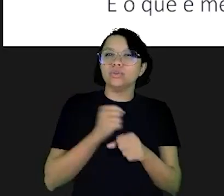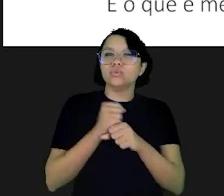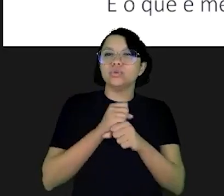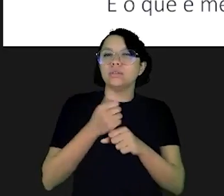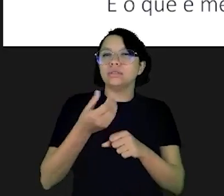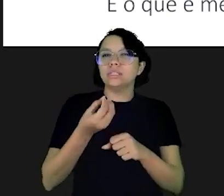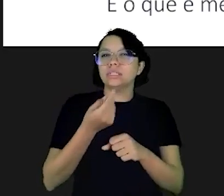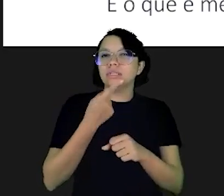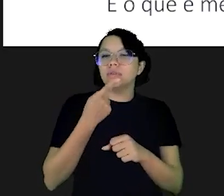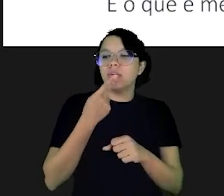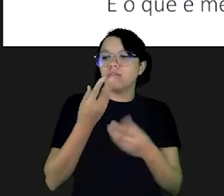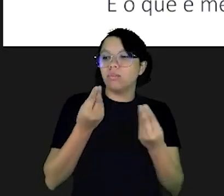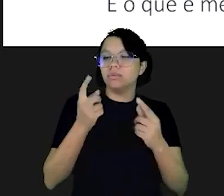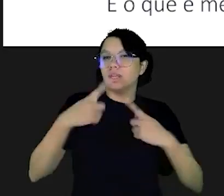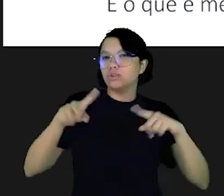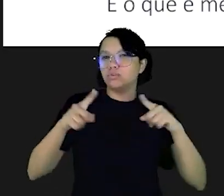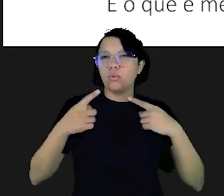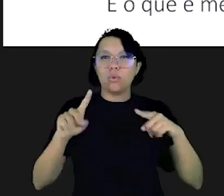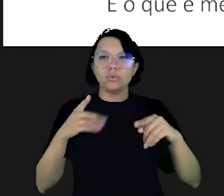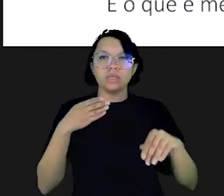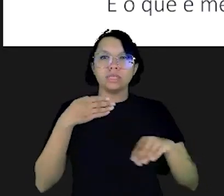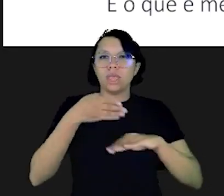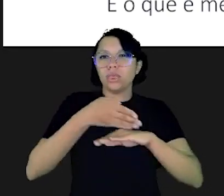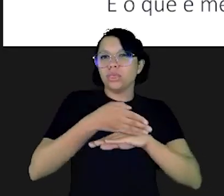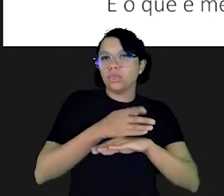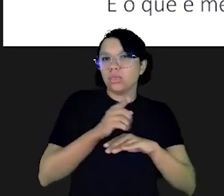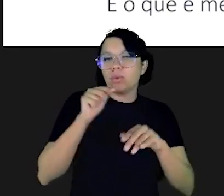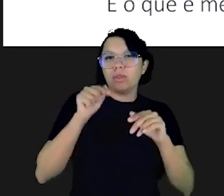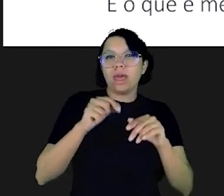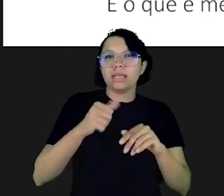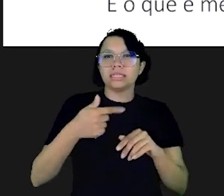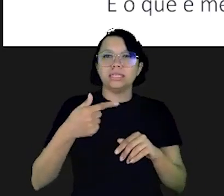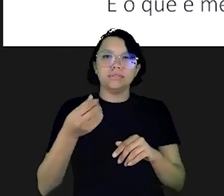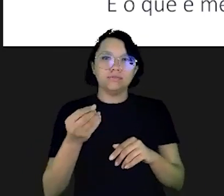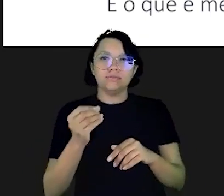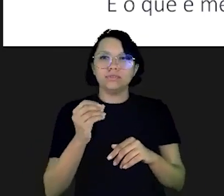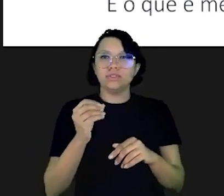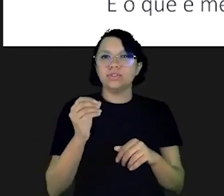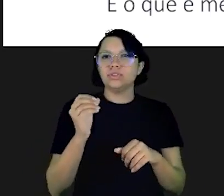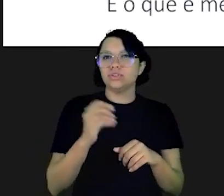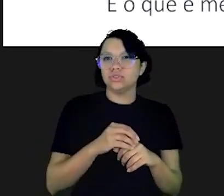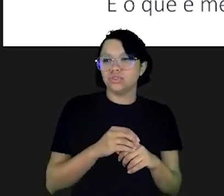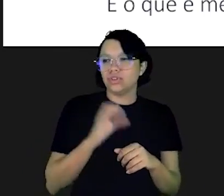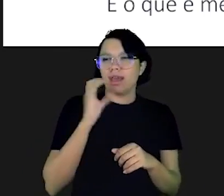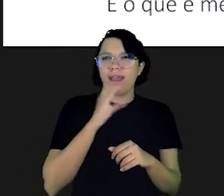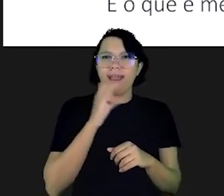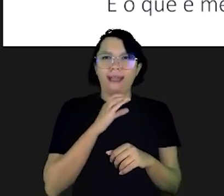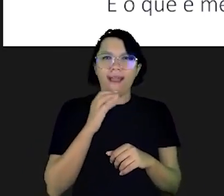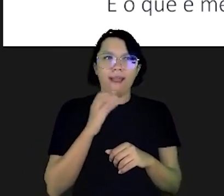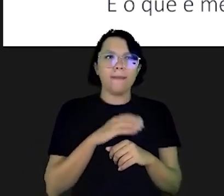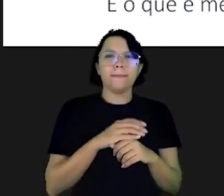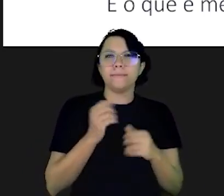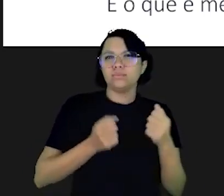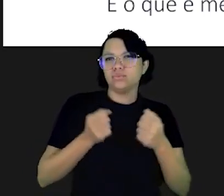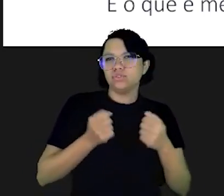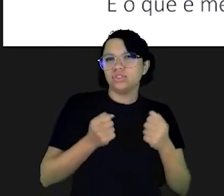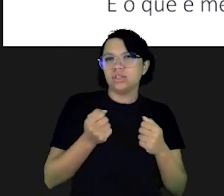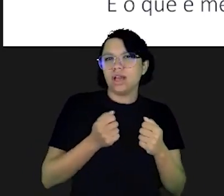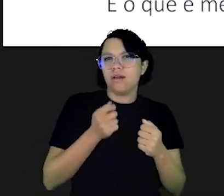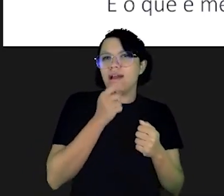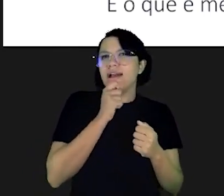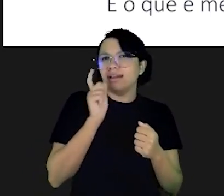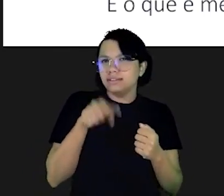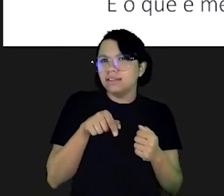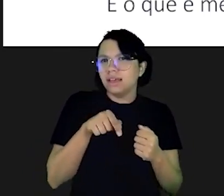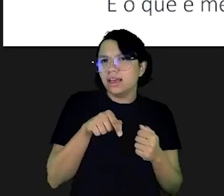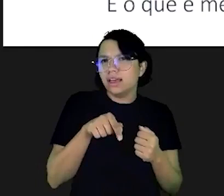exemplo ali nos anos 60 a gente ouvia muito falar nas músicas entrou na Rua Augusta 120 por hora era coisa mais